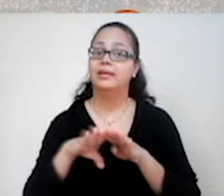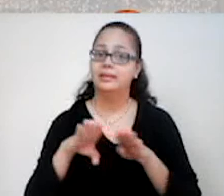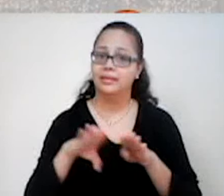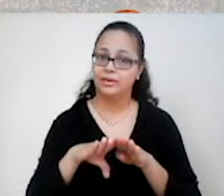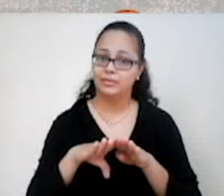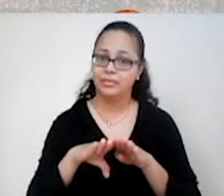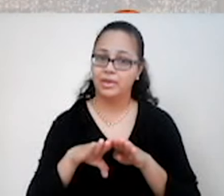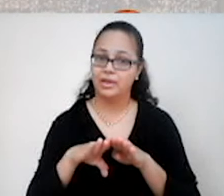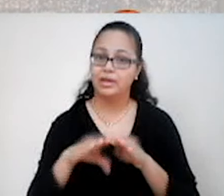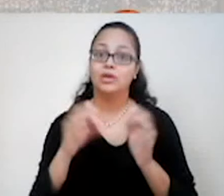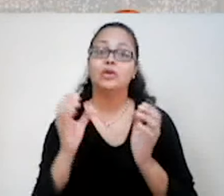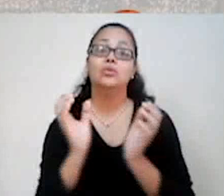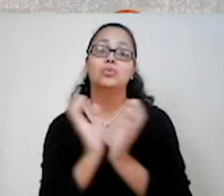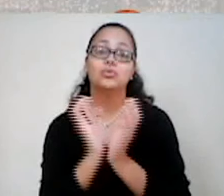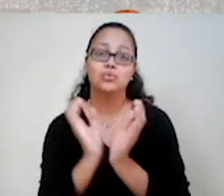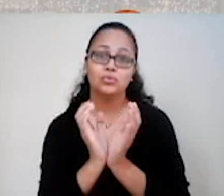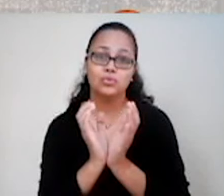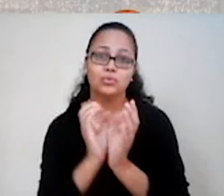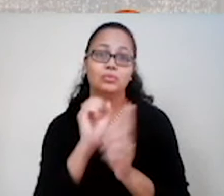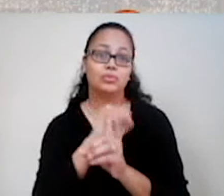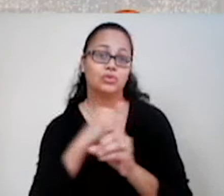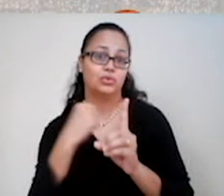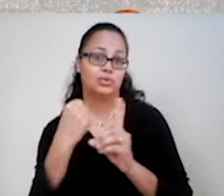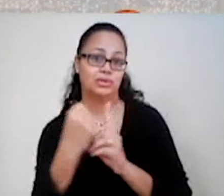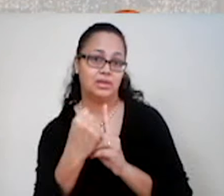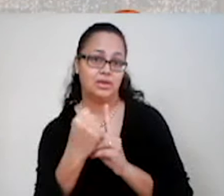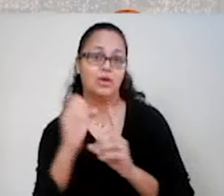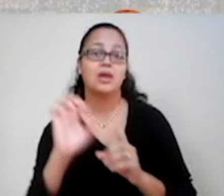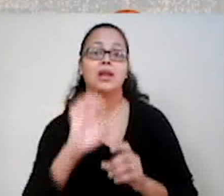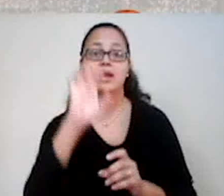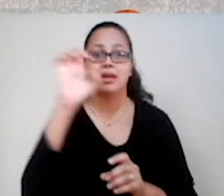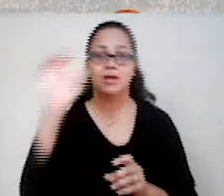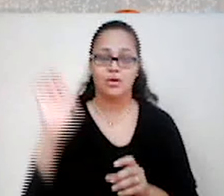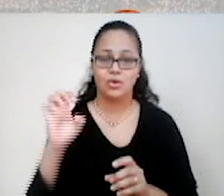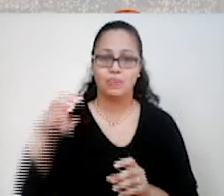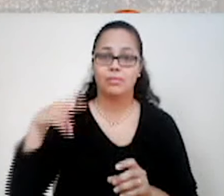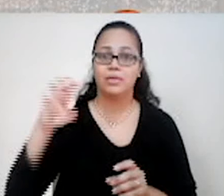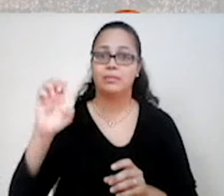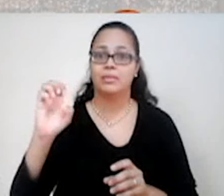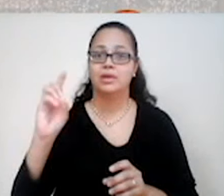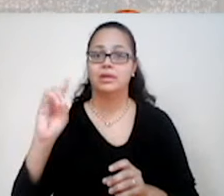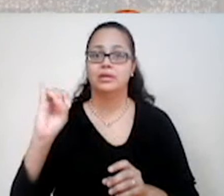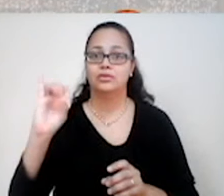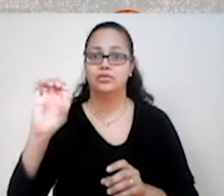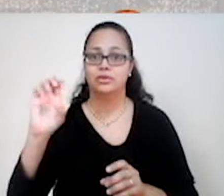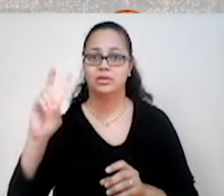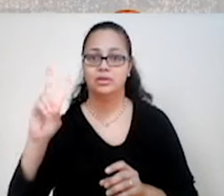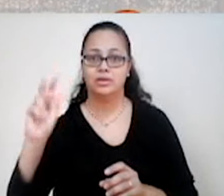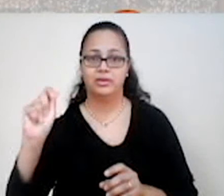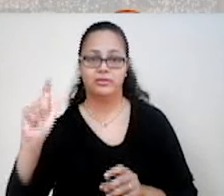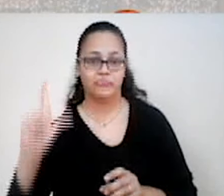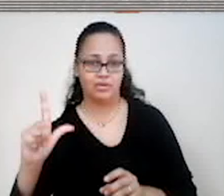sociais na Europa Medieval, assunto que continuaremos na aula de hoje. Vamos lá?